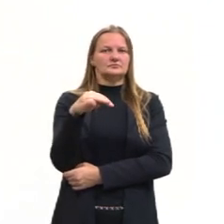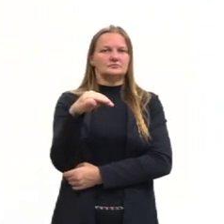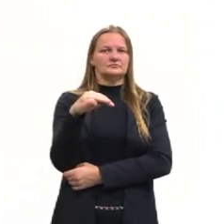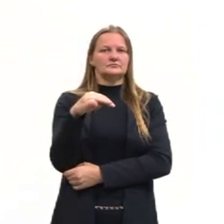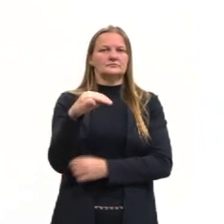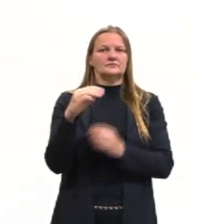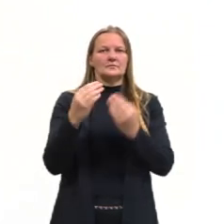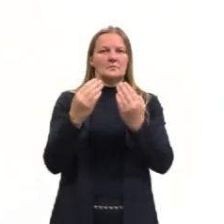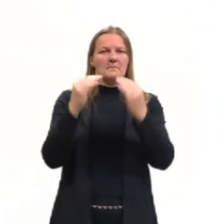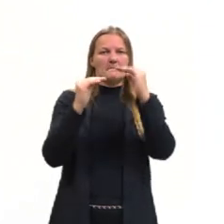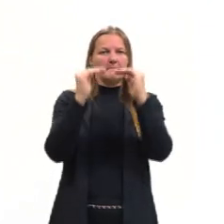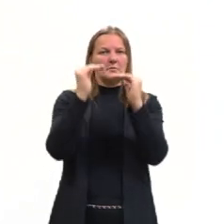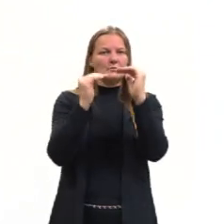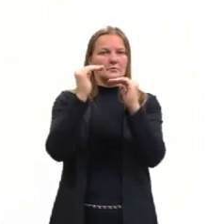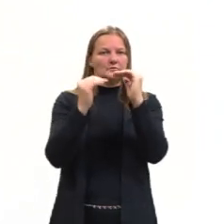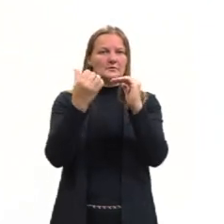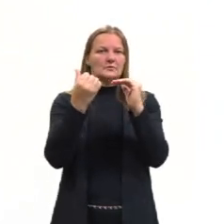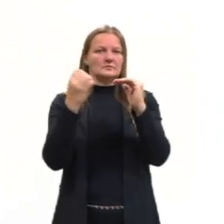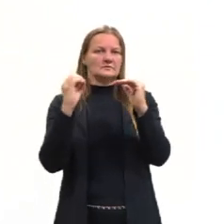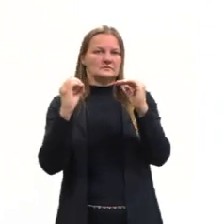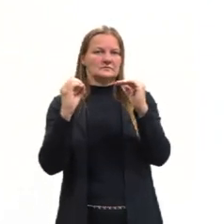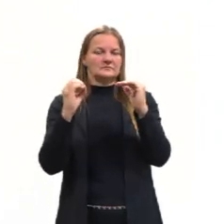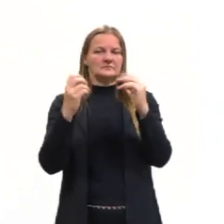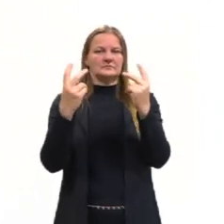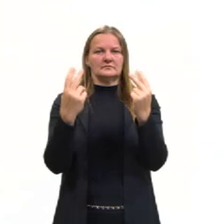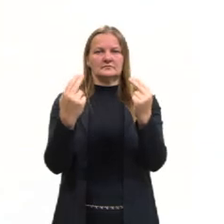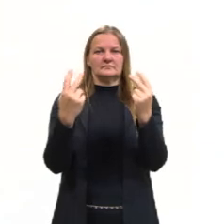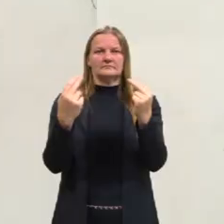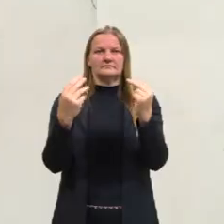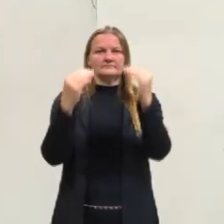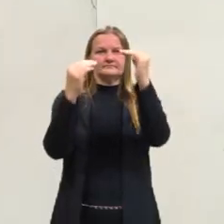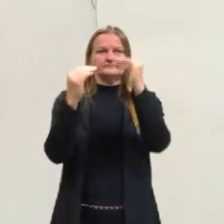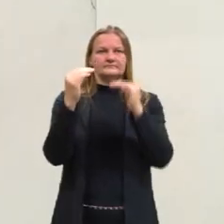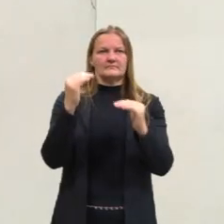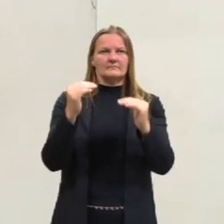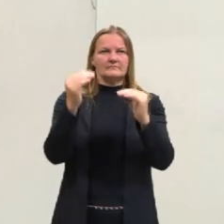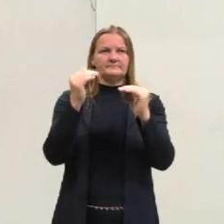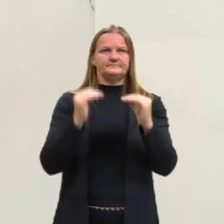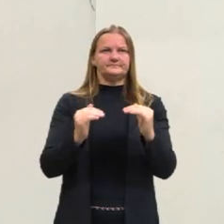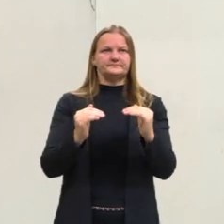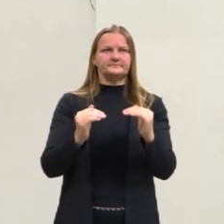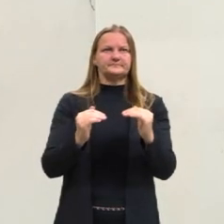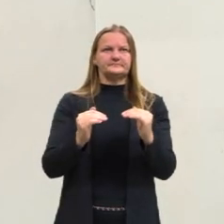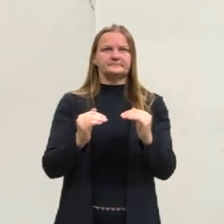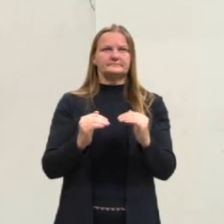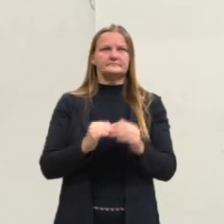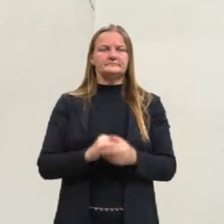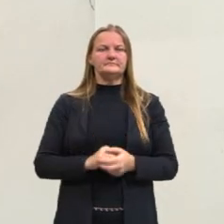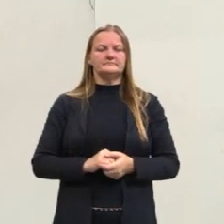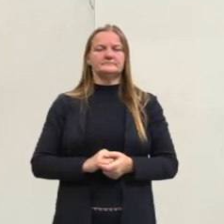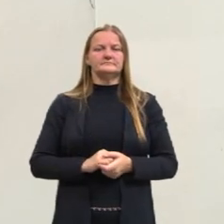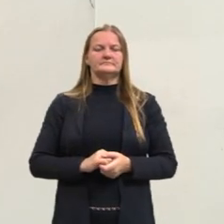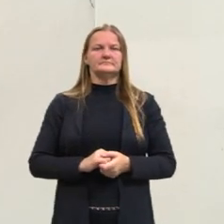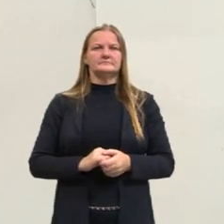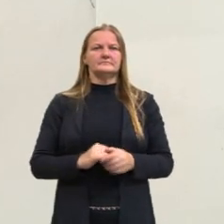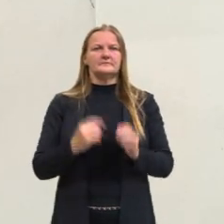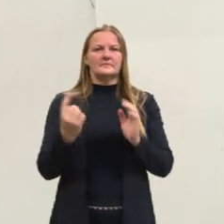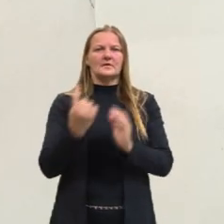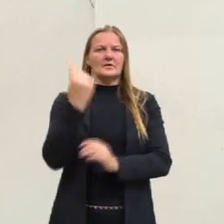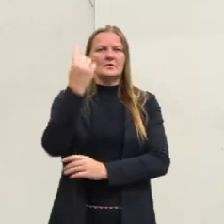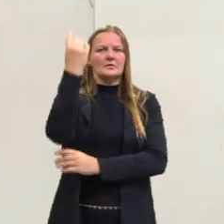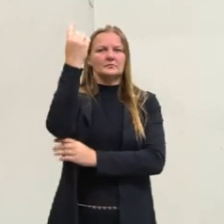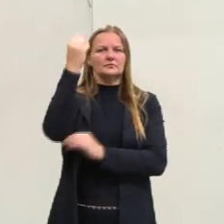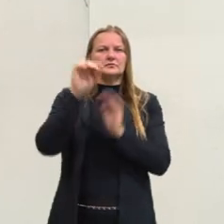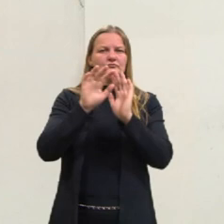60cm, igual... Nós temos, então, que é 180cm altura por